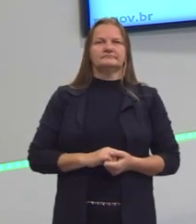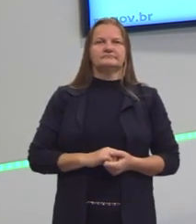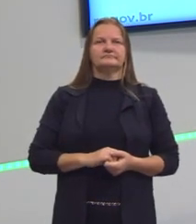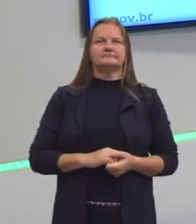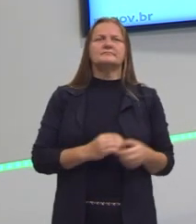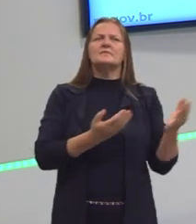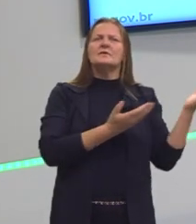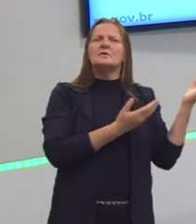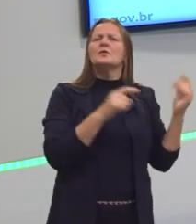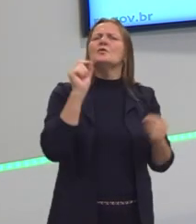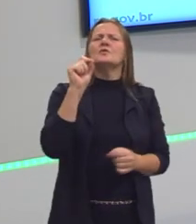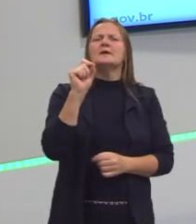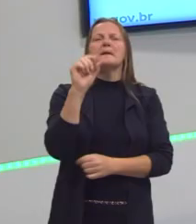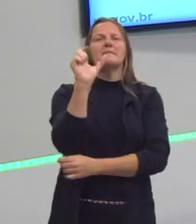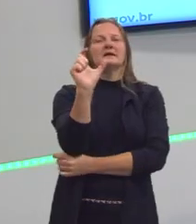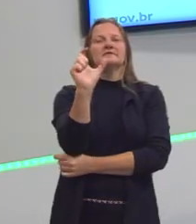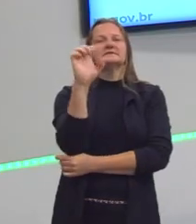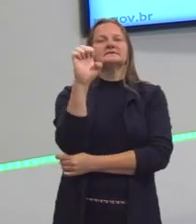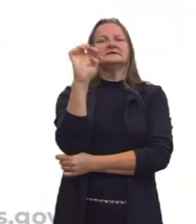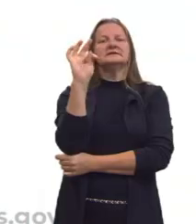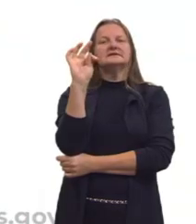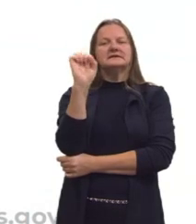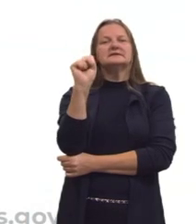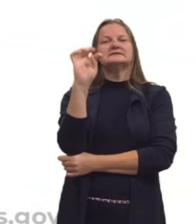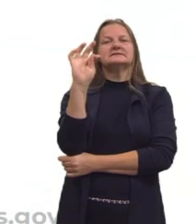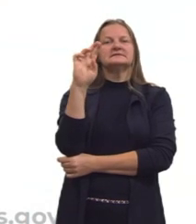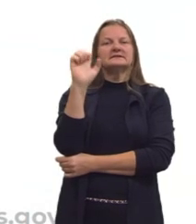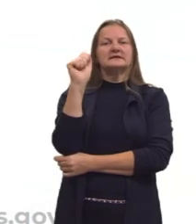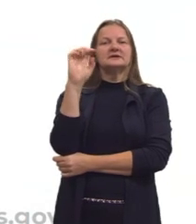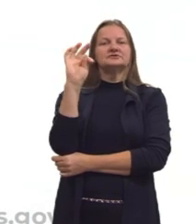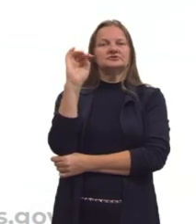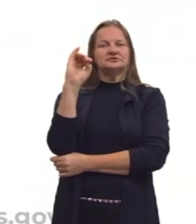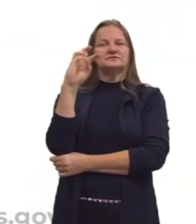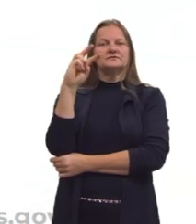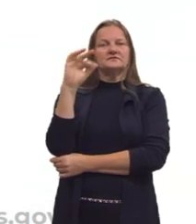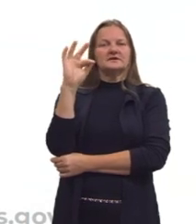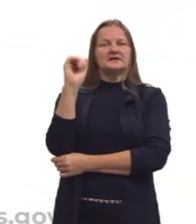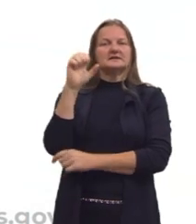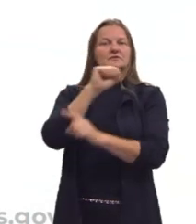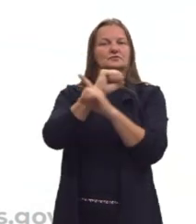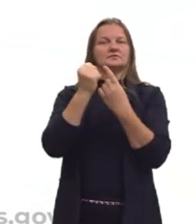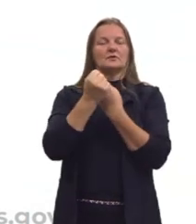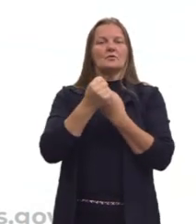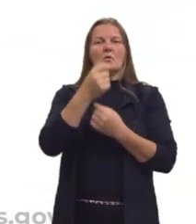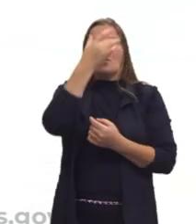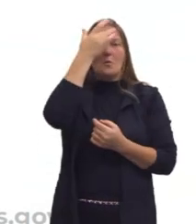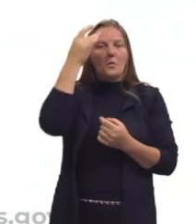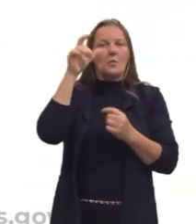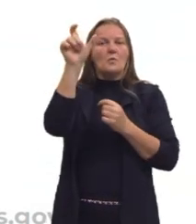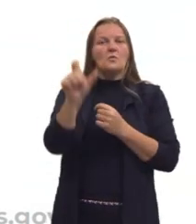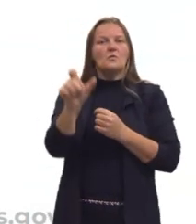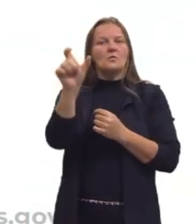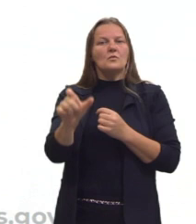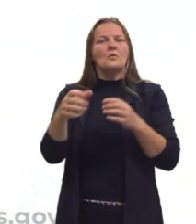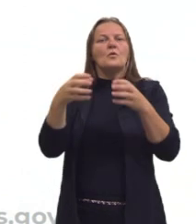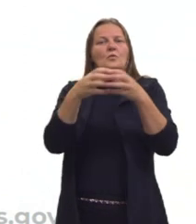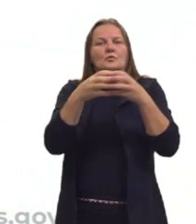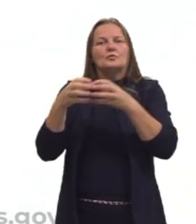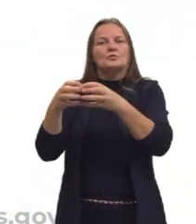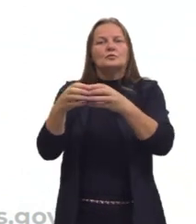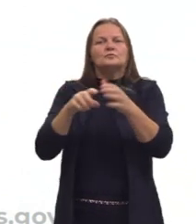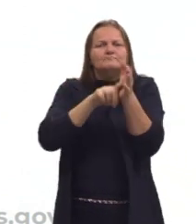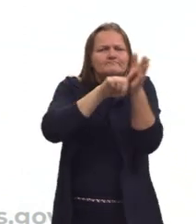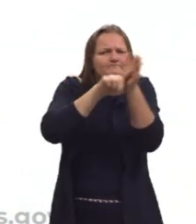O que é estratificação social? É a classificação dos indivíduos ou grupos a partir de